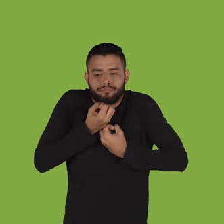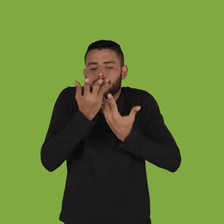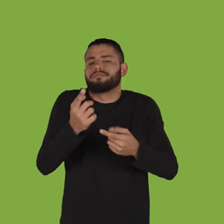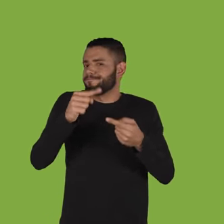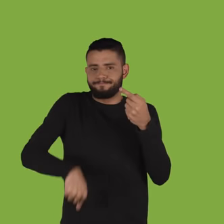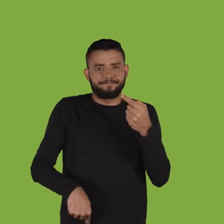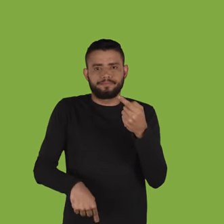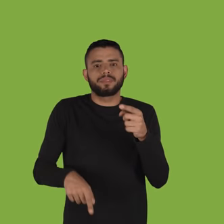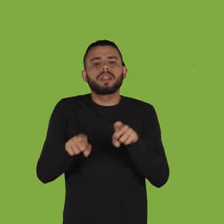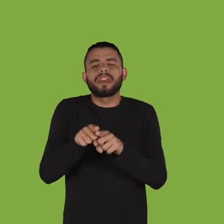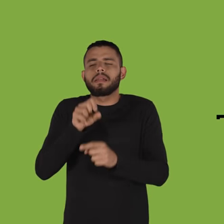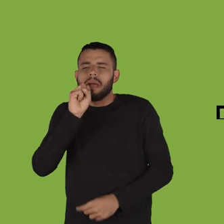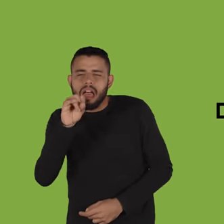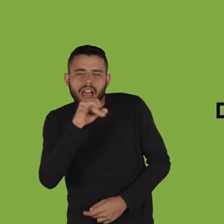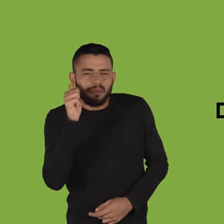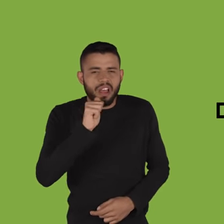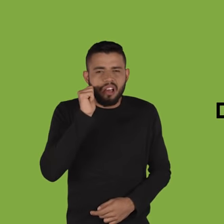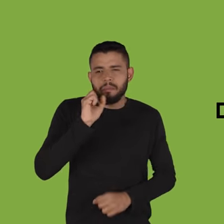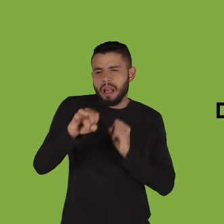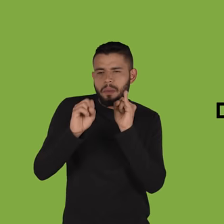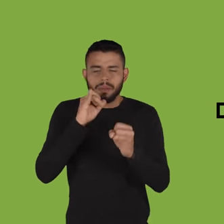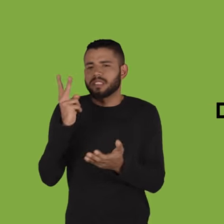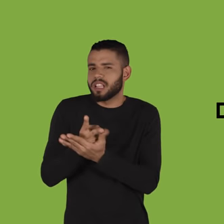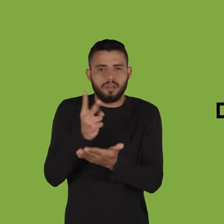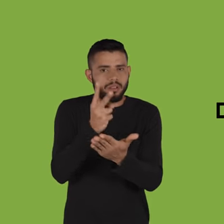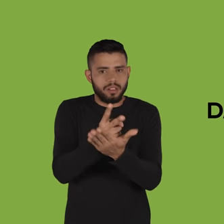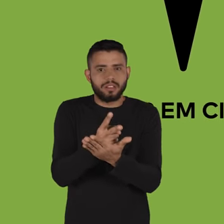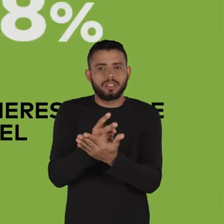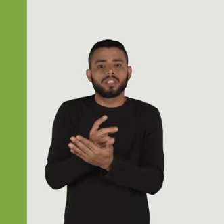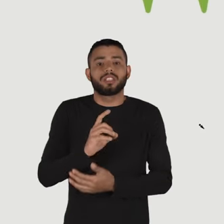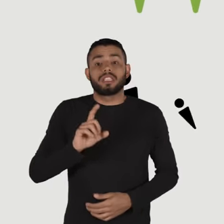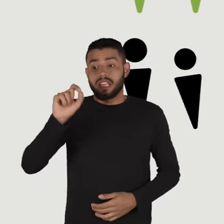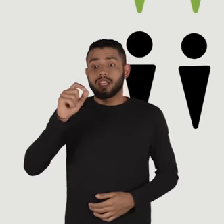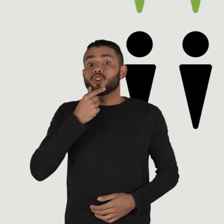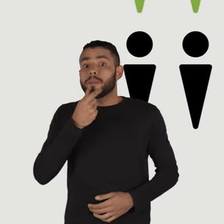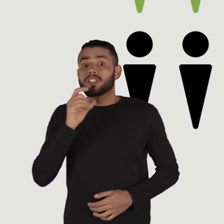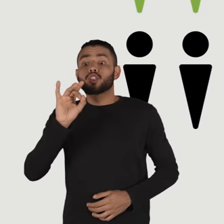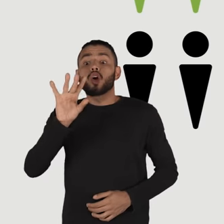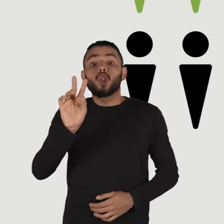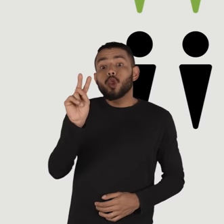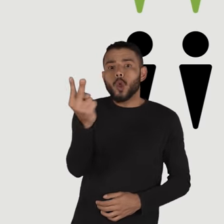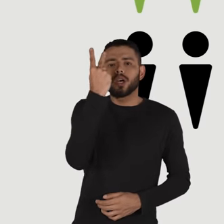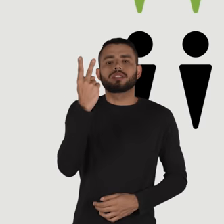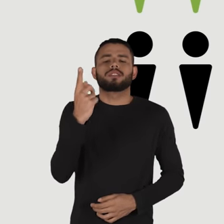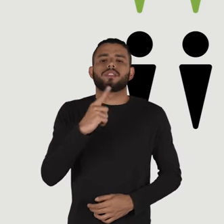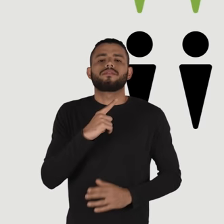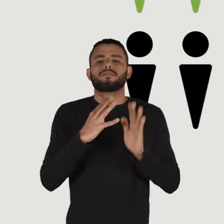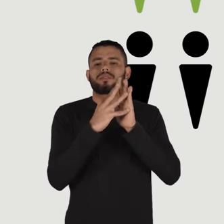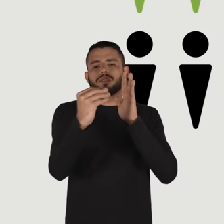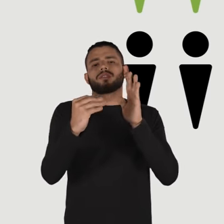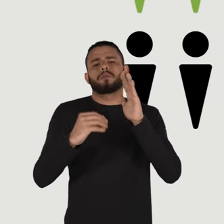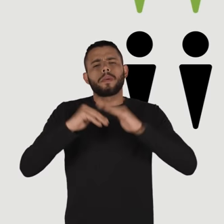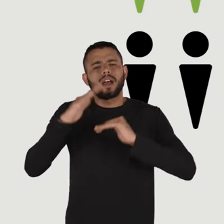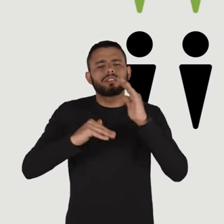emoções. Dar em cima das mulheres sempre que possível. E somente dois em cada dez homens dizem ter tido exemplos